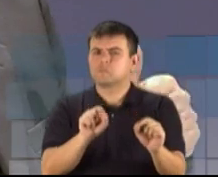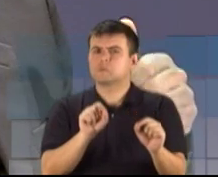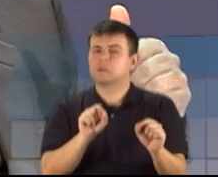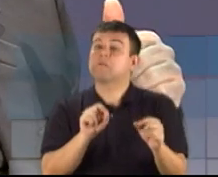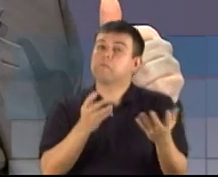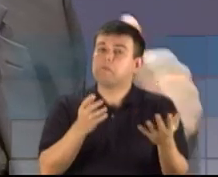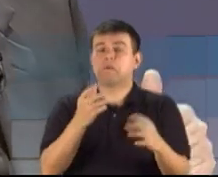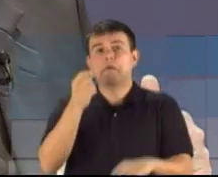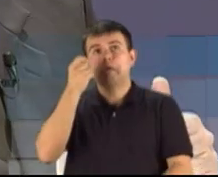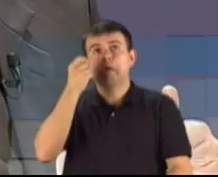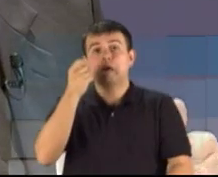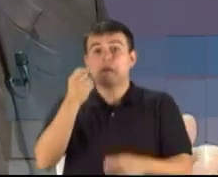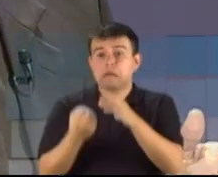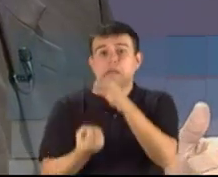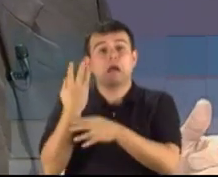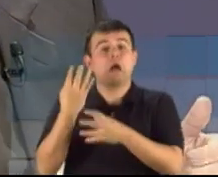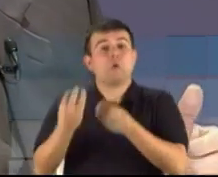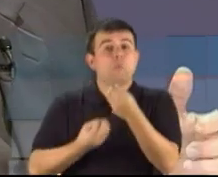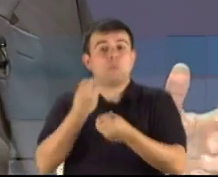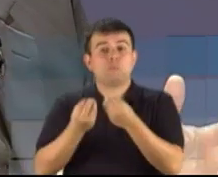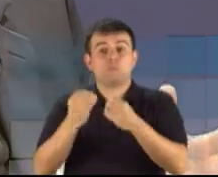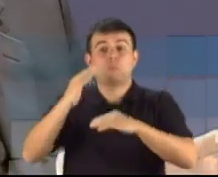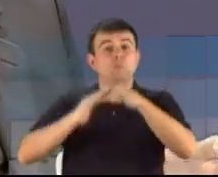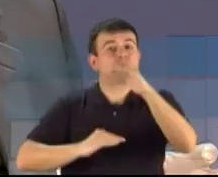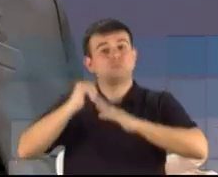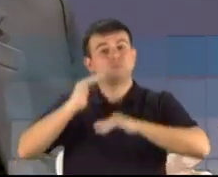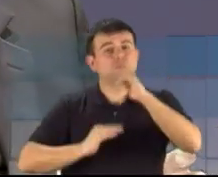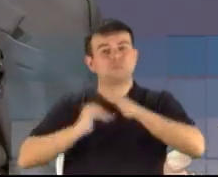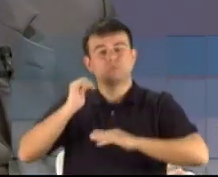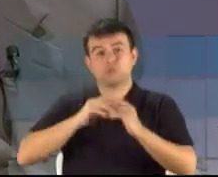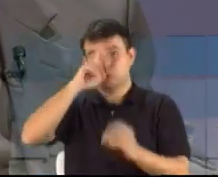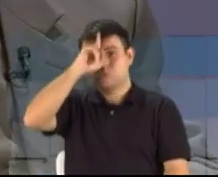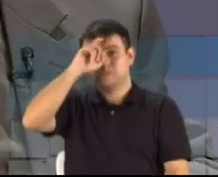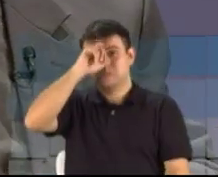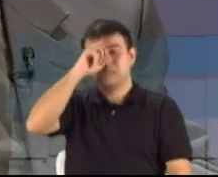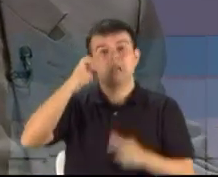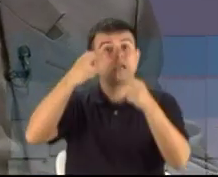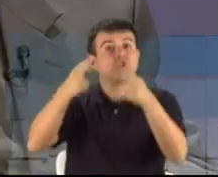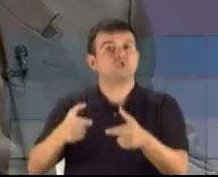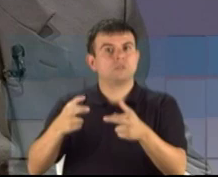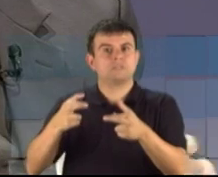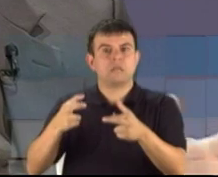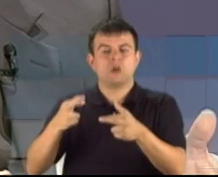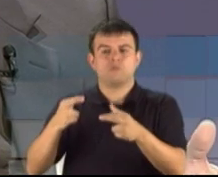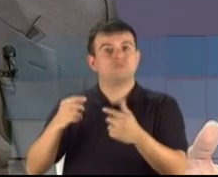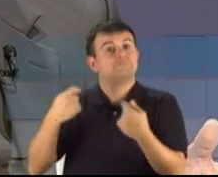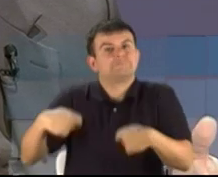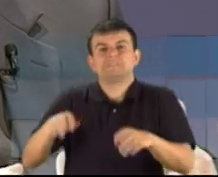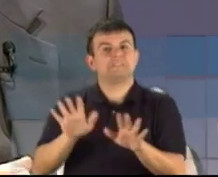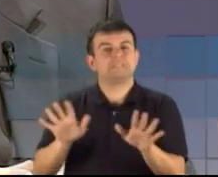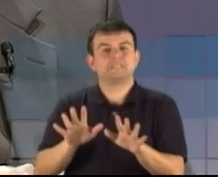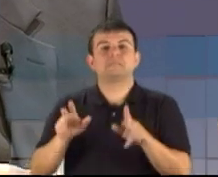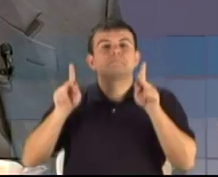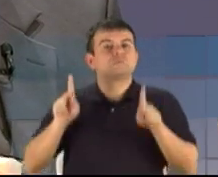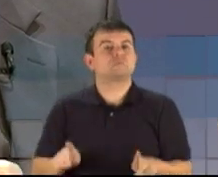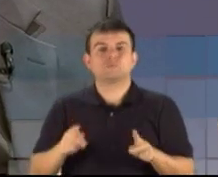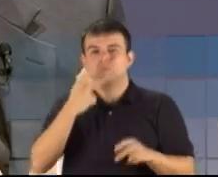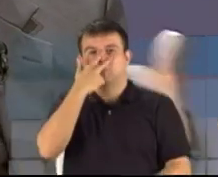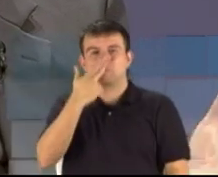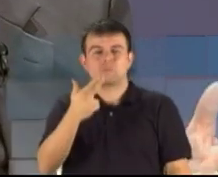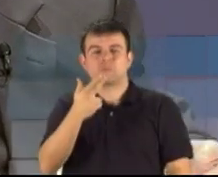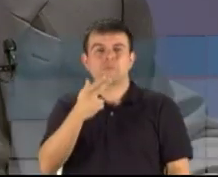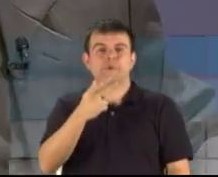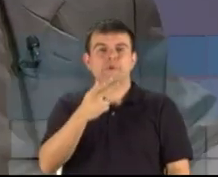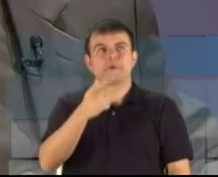construir hospitais regionais, para que não haja necessidade das pessoas terem que fazer